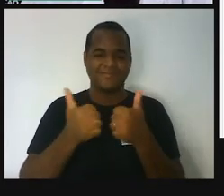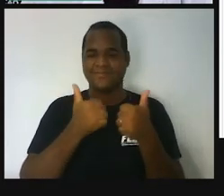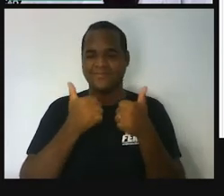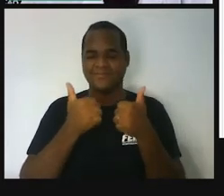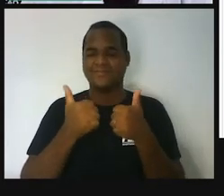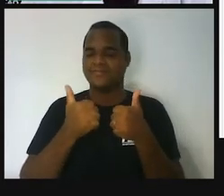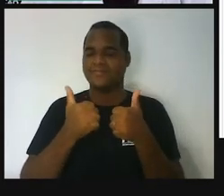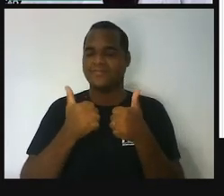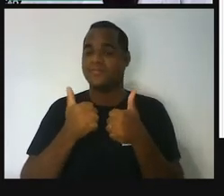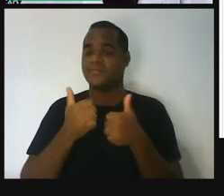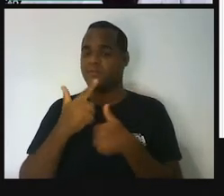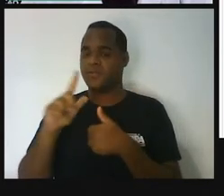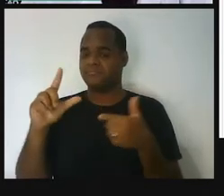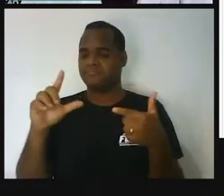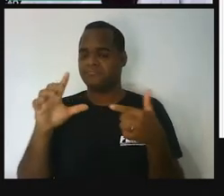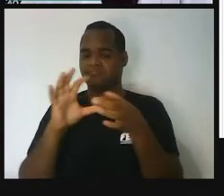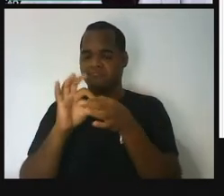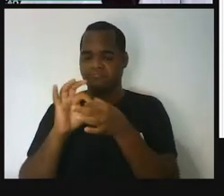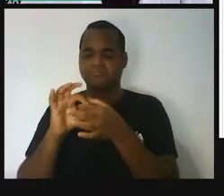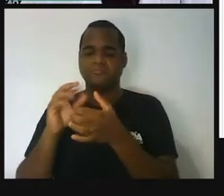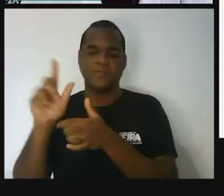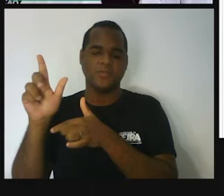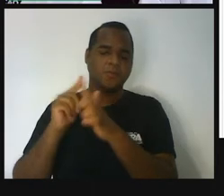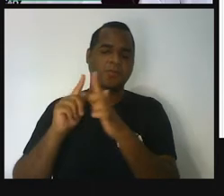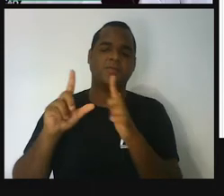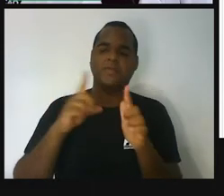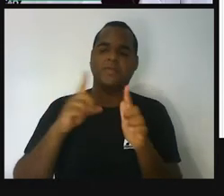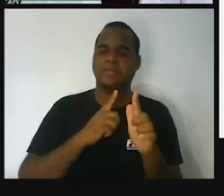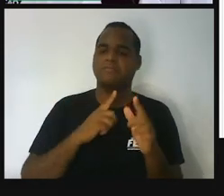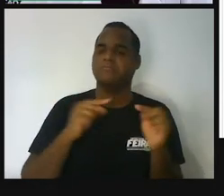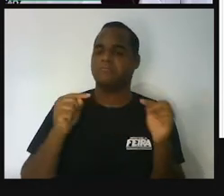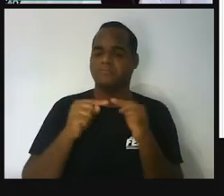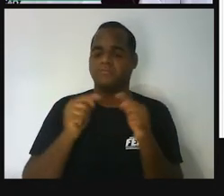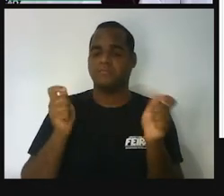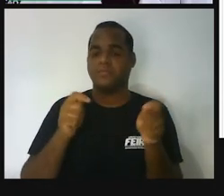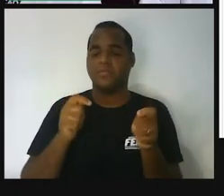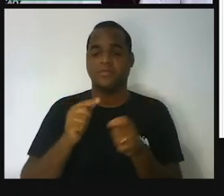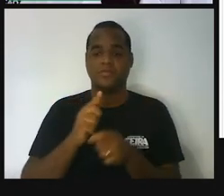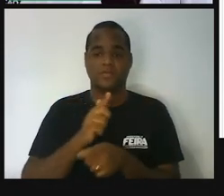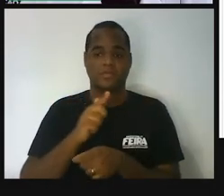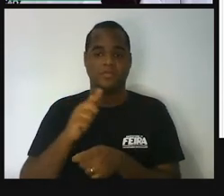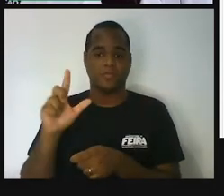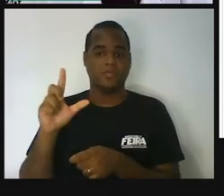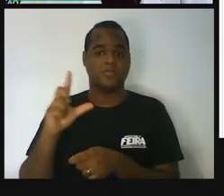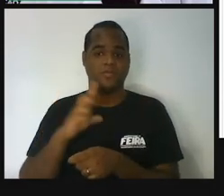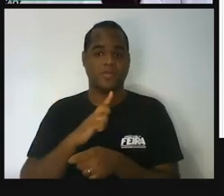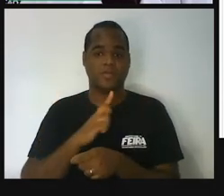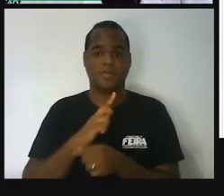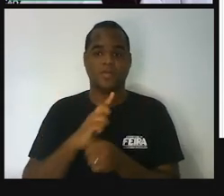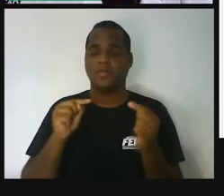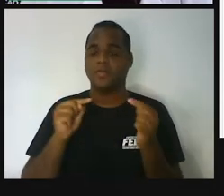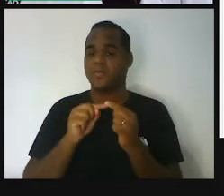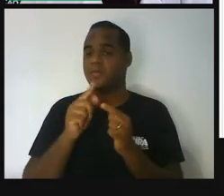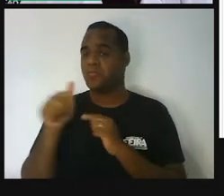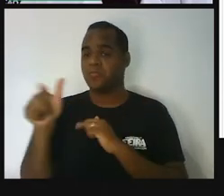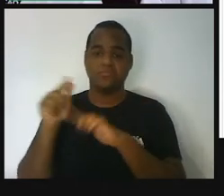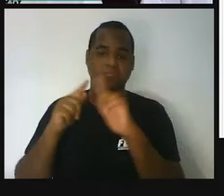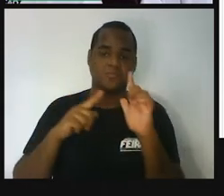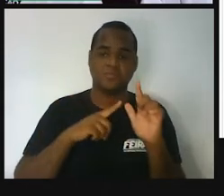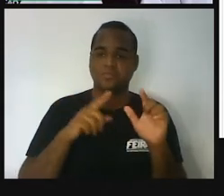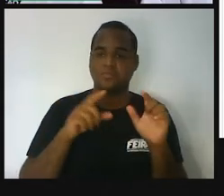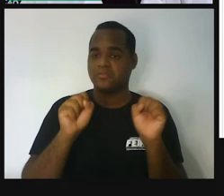E eu vou ligar coisas aqui ainda. Olha só. Vou ligar daqui até aqui.